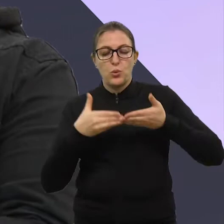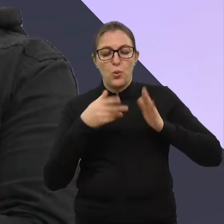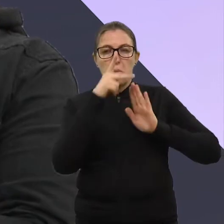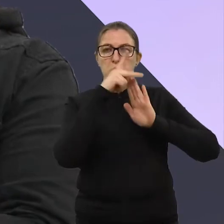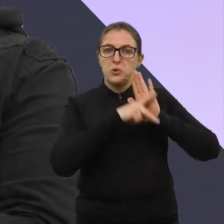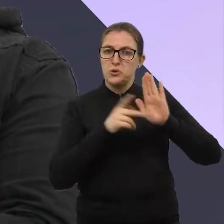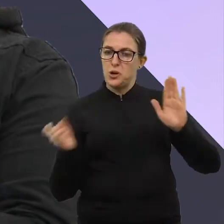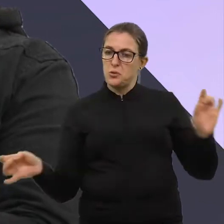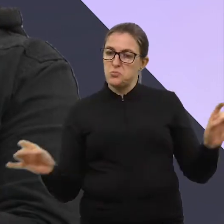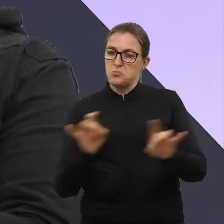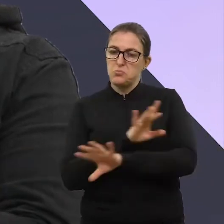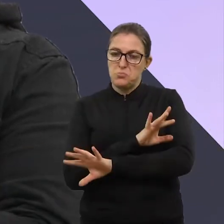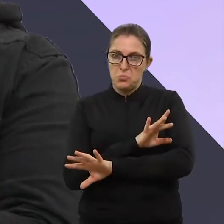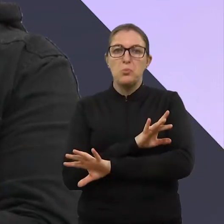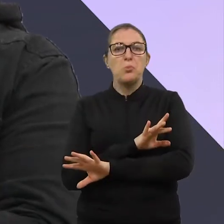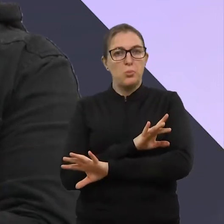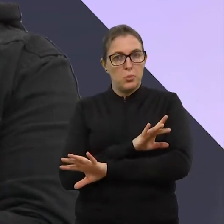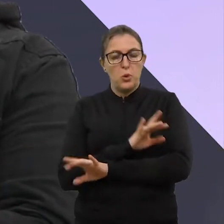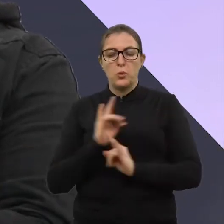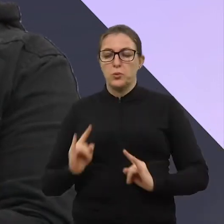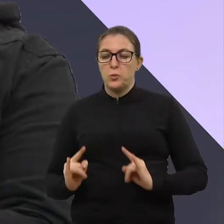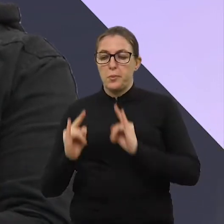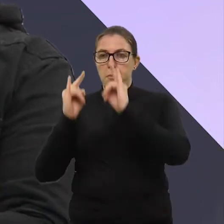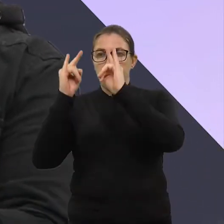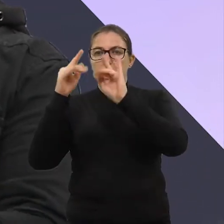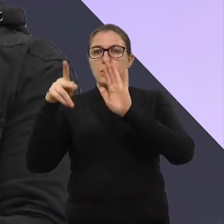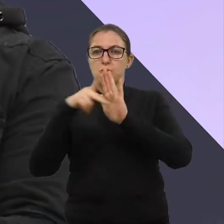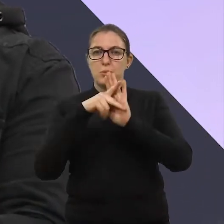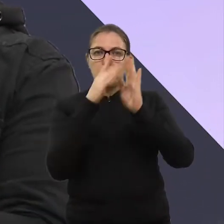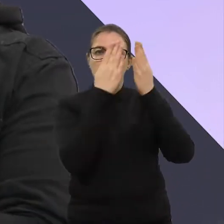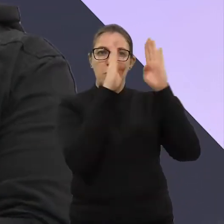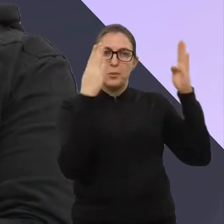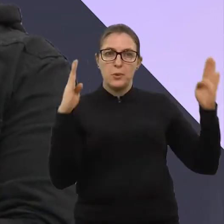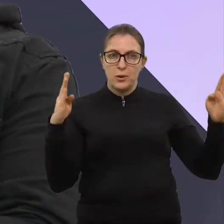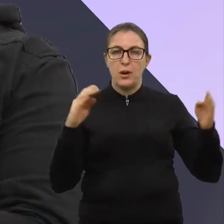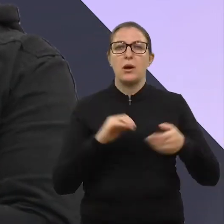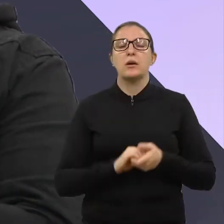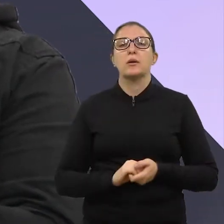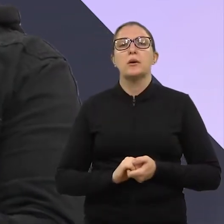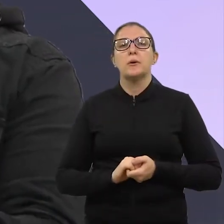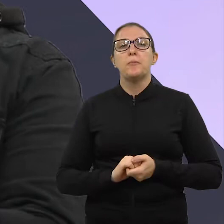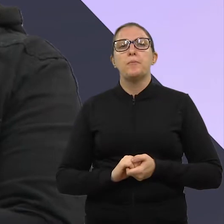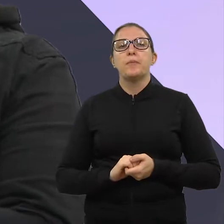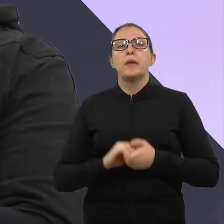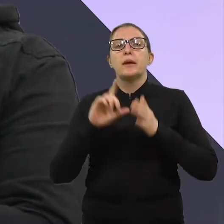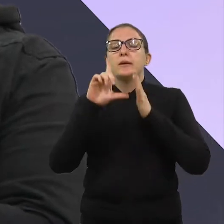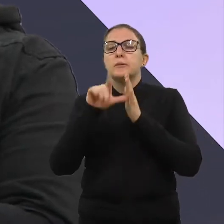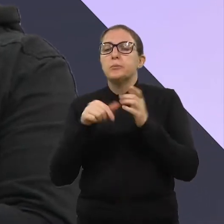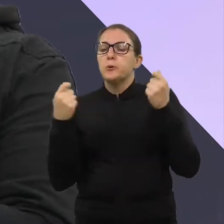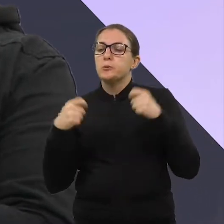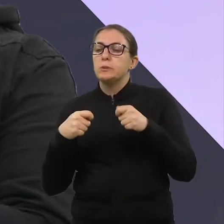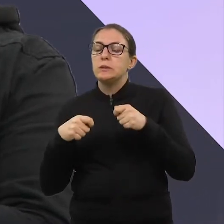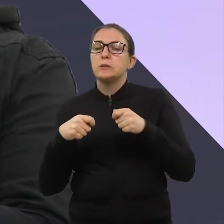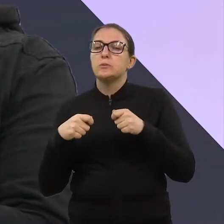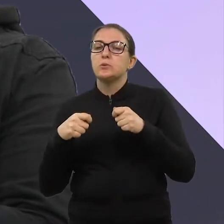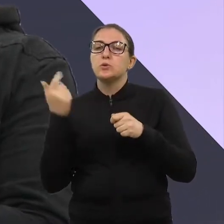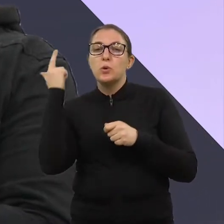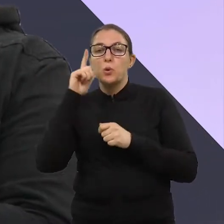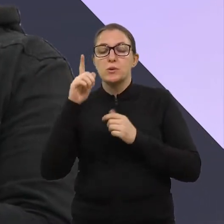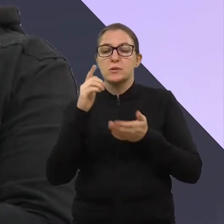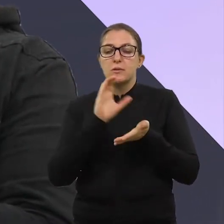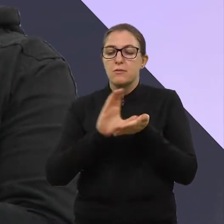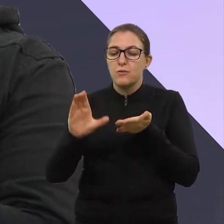solário, né? Um projeto maravilhoso, que, assim, depois que partir para a doação, vamos ver fontes de financiamento para conseguir